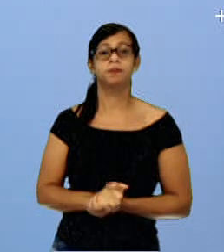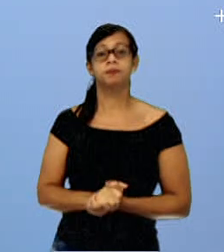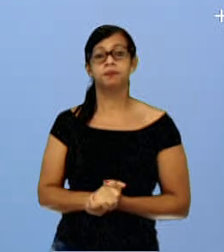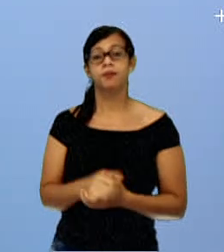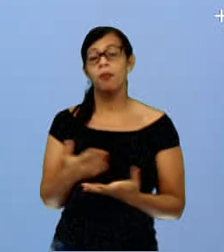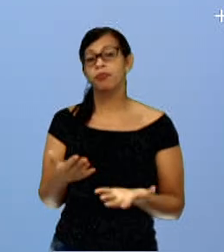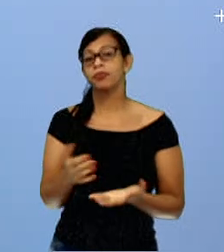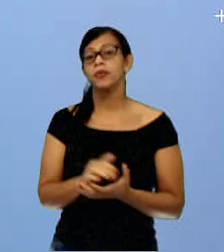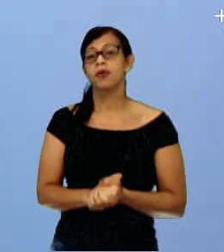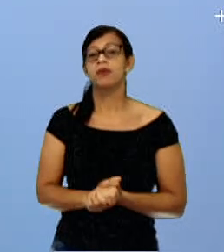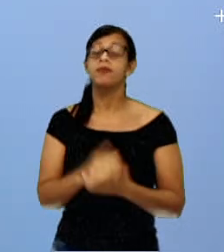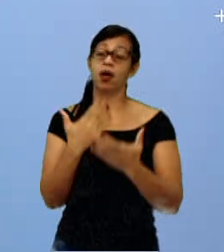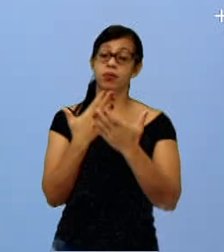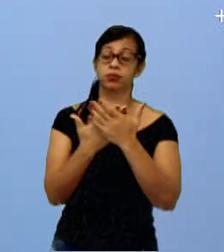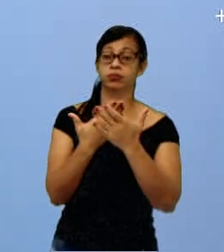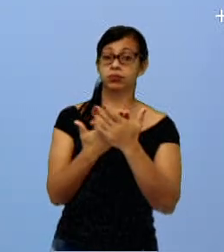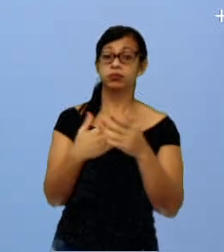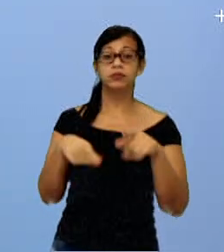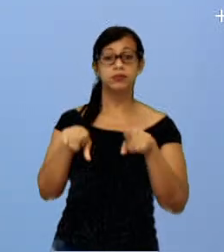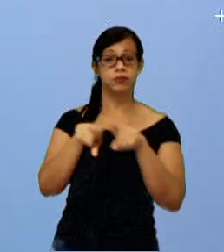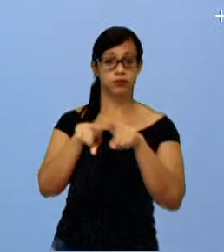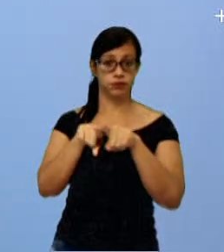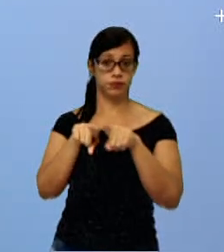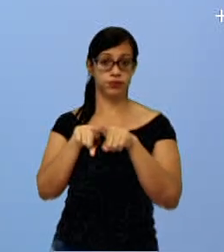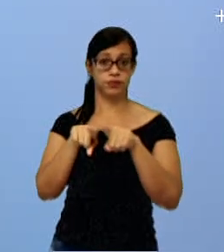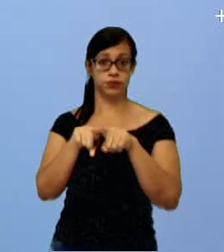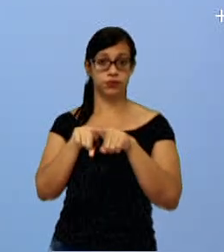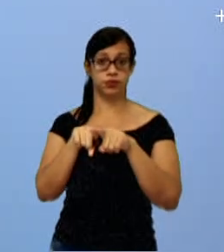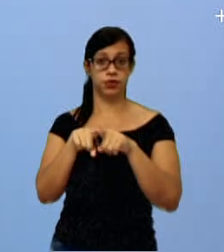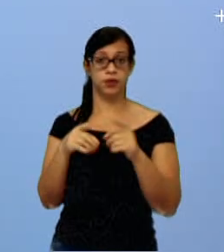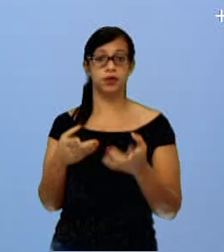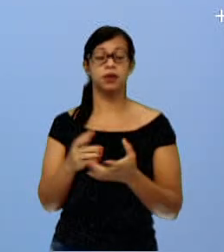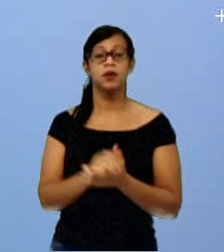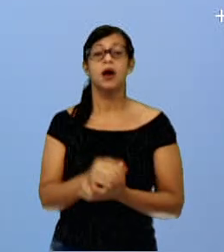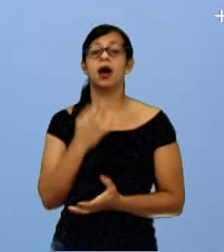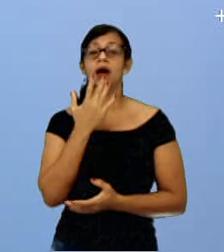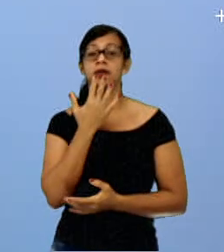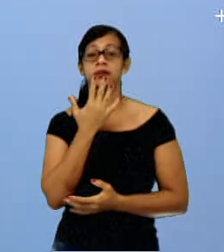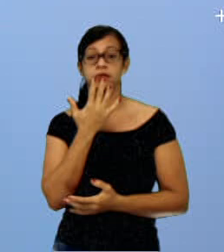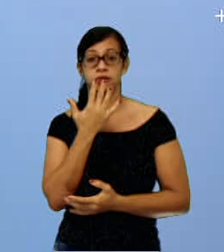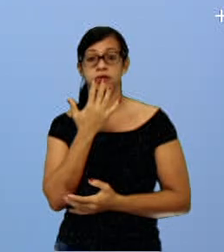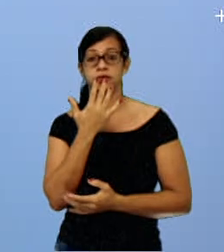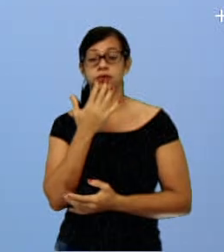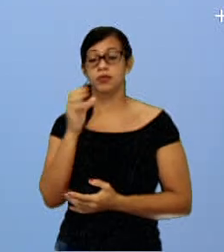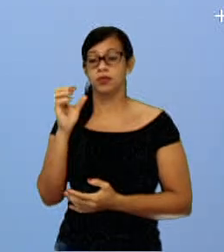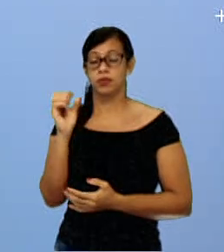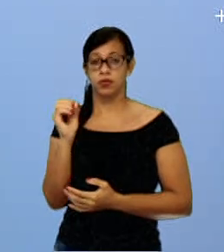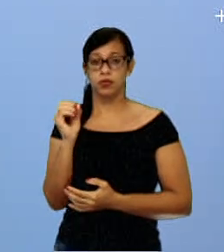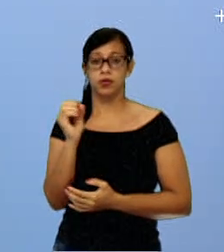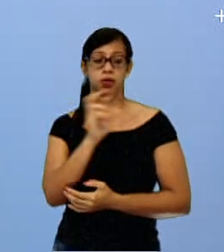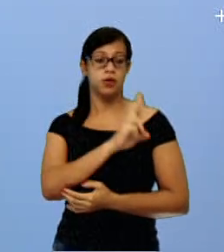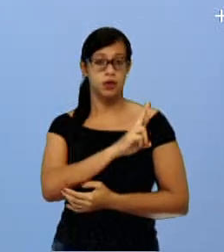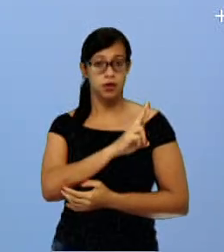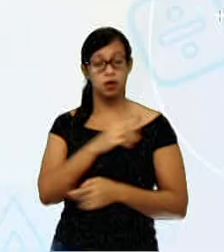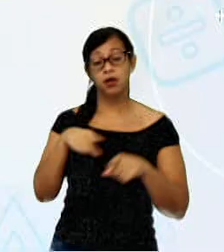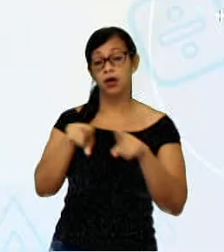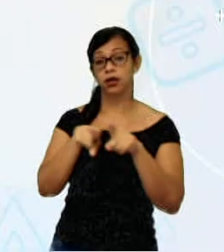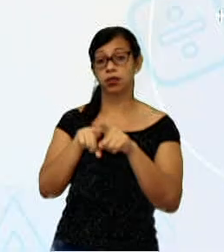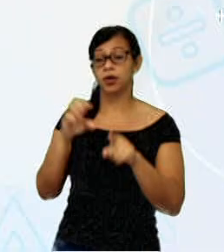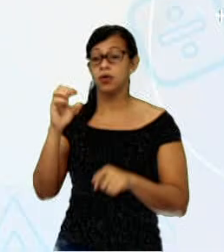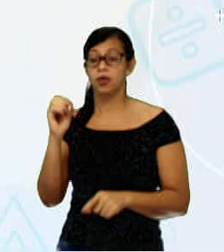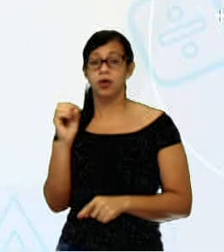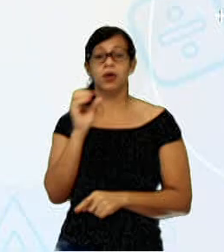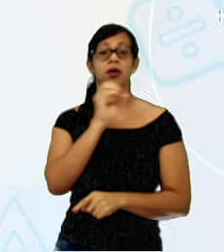Agora, gente vai estudar um pouquinho sobre as cores no Oriente, né? Do Oriente ao Ocidente.